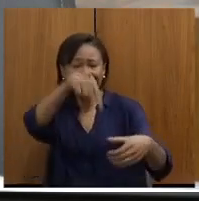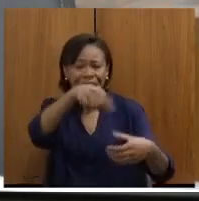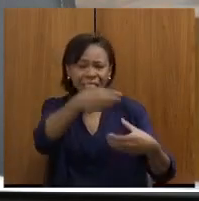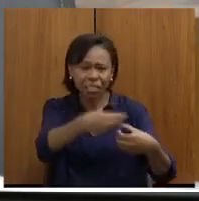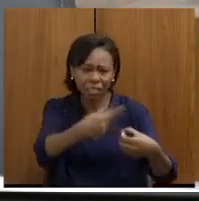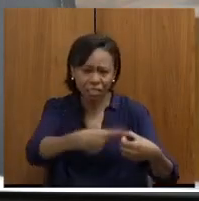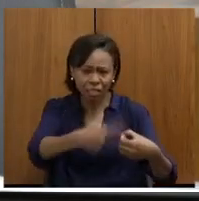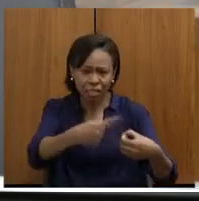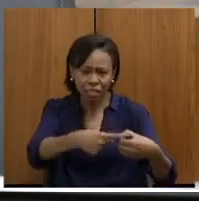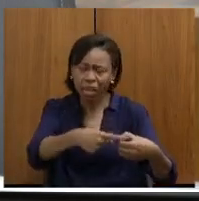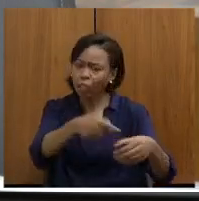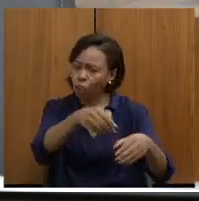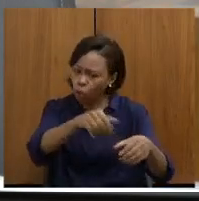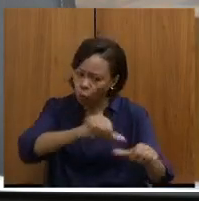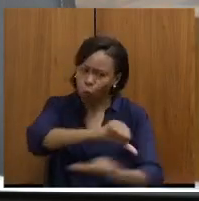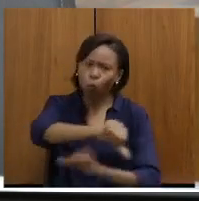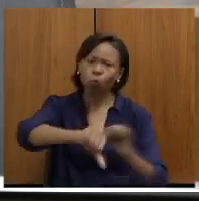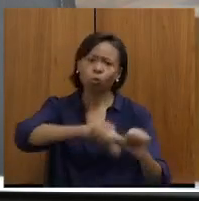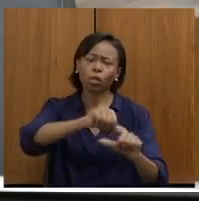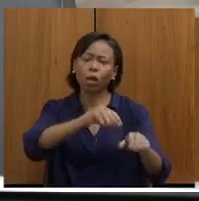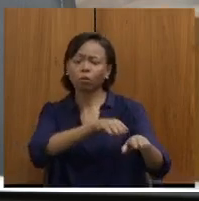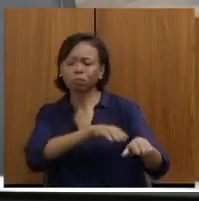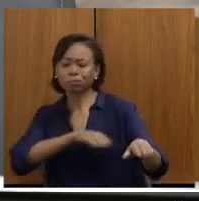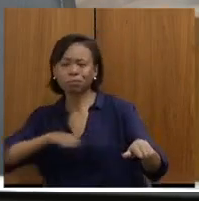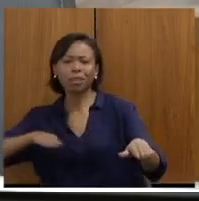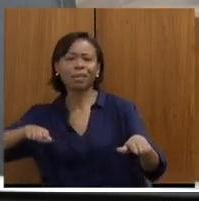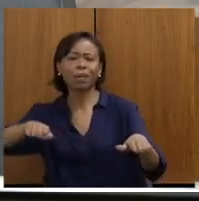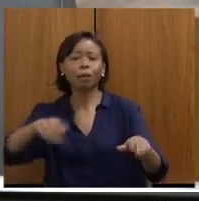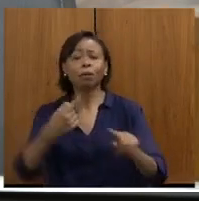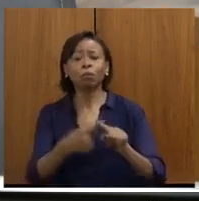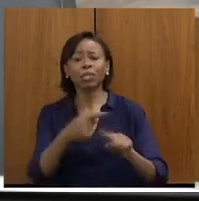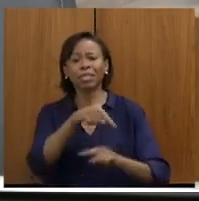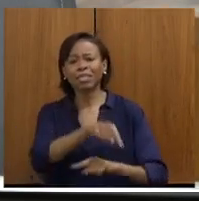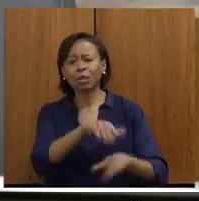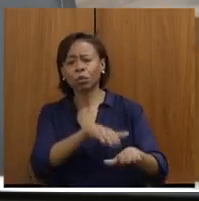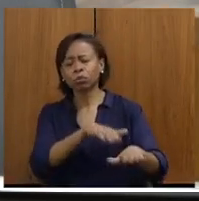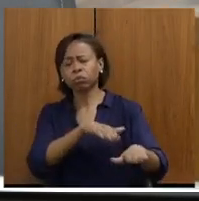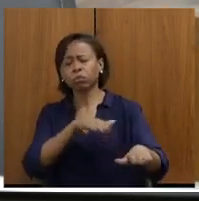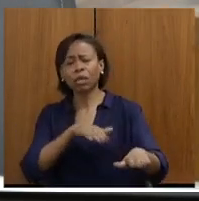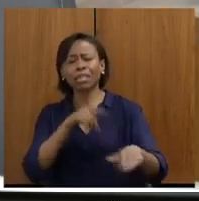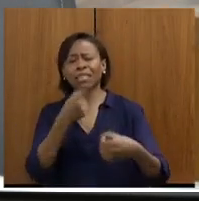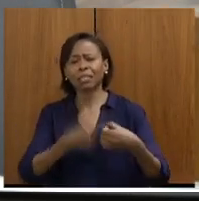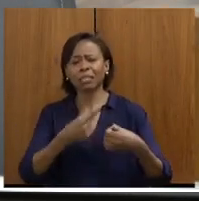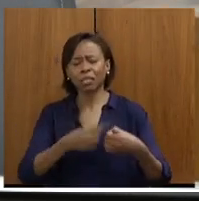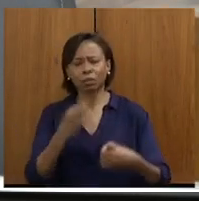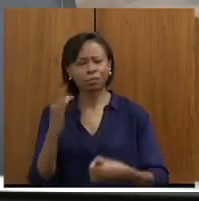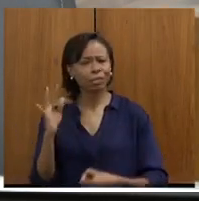vez que não comporta todo esse trânsito a cidade de Timóteo.